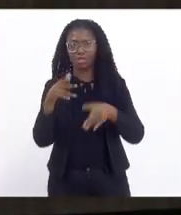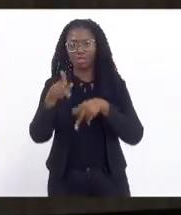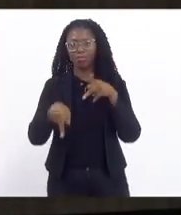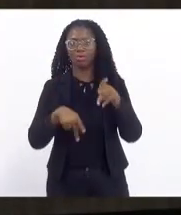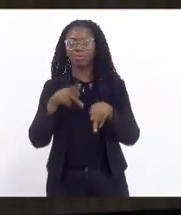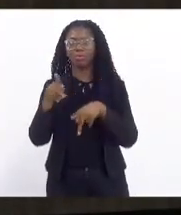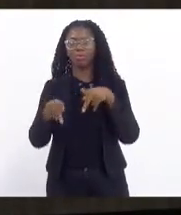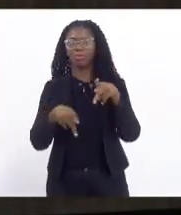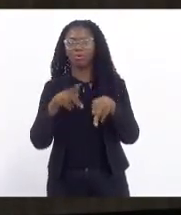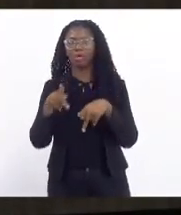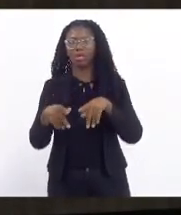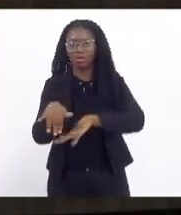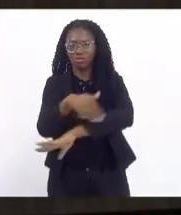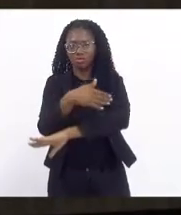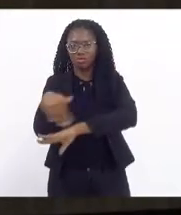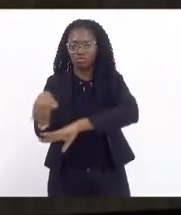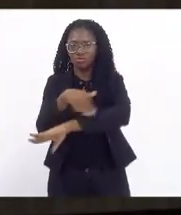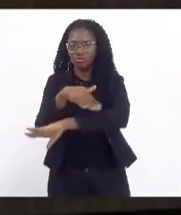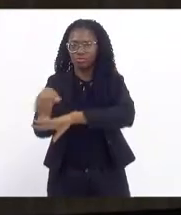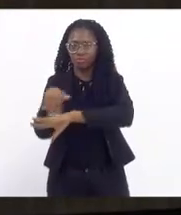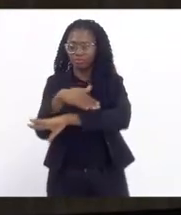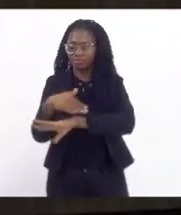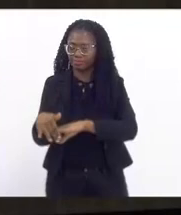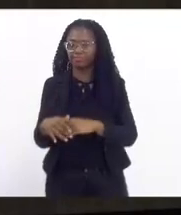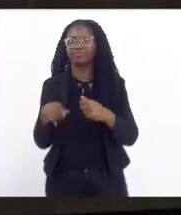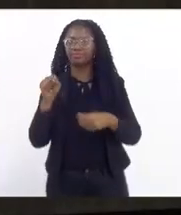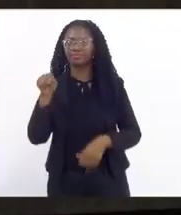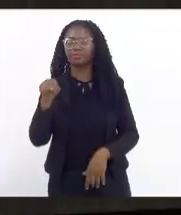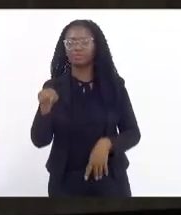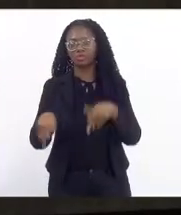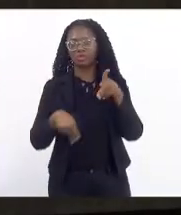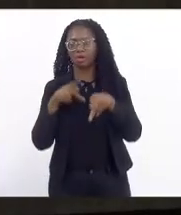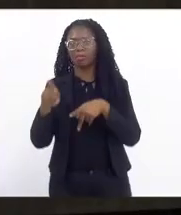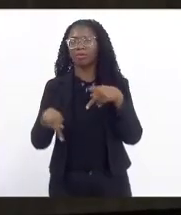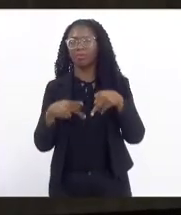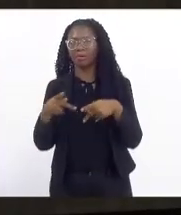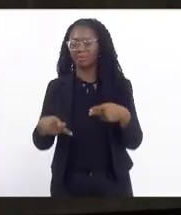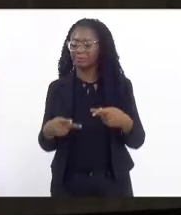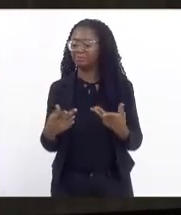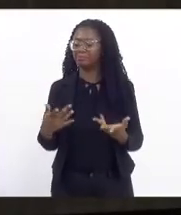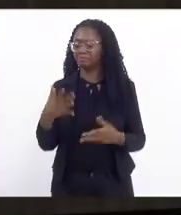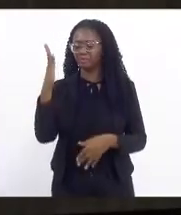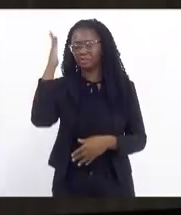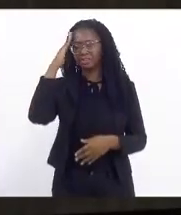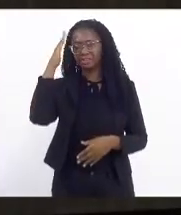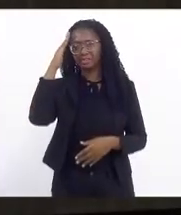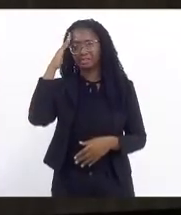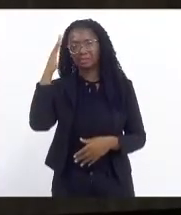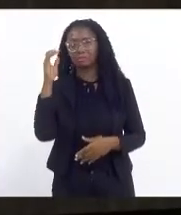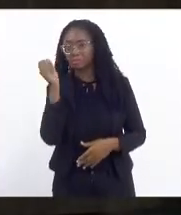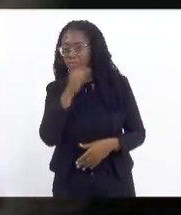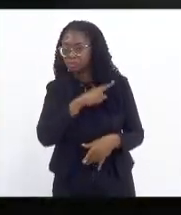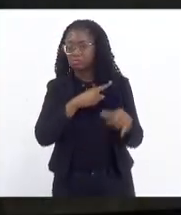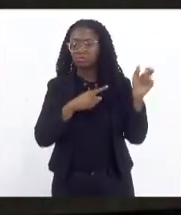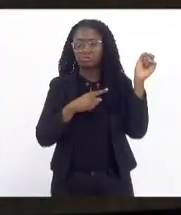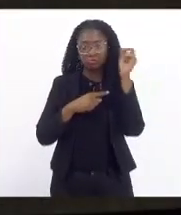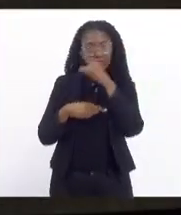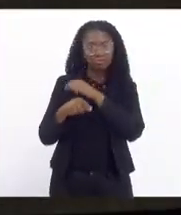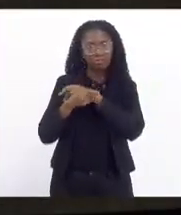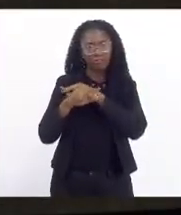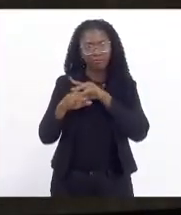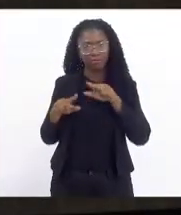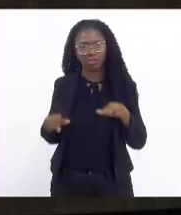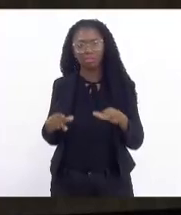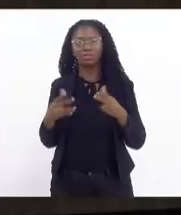população de rua, população essa que está em extrema vulnerabilidade. E esse olhar